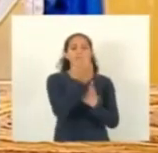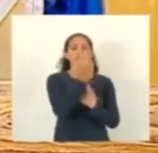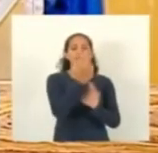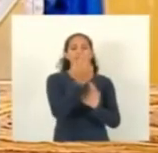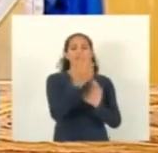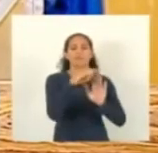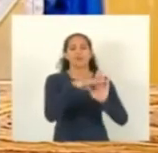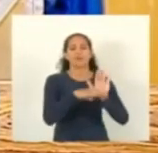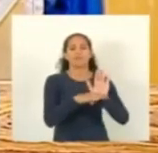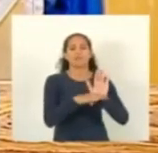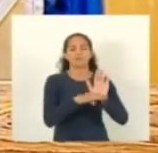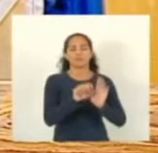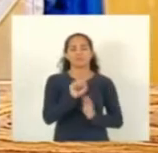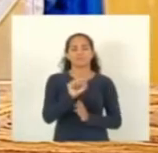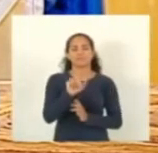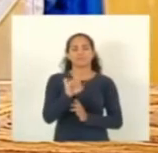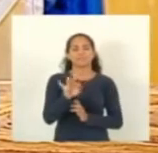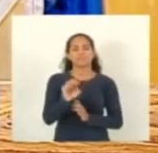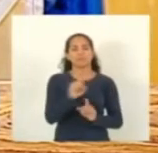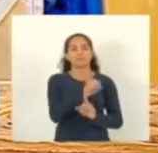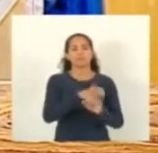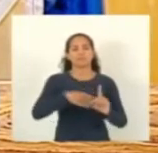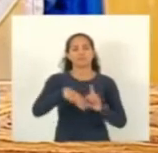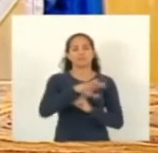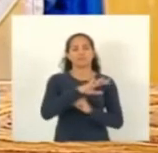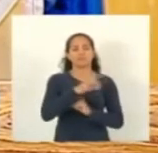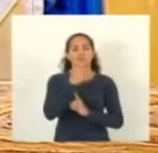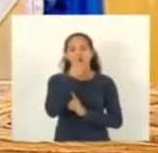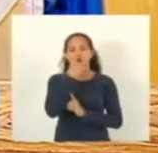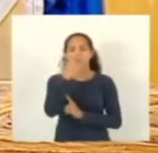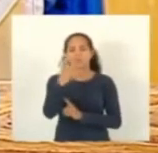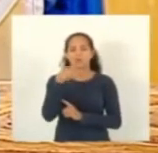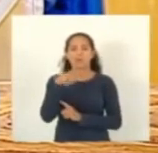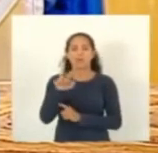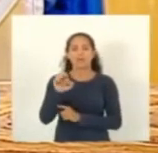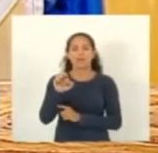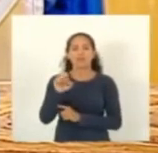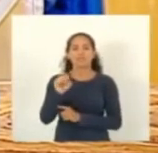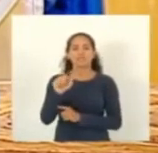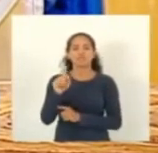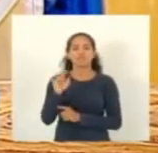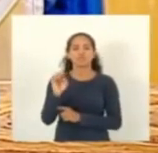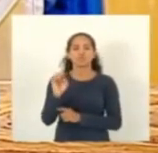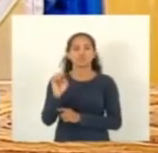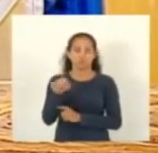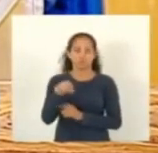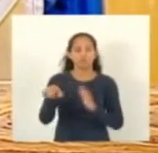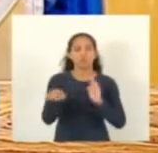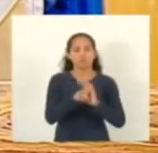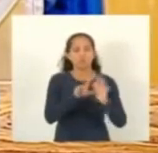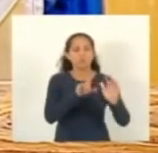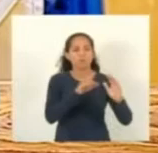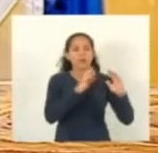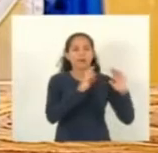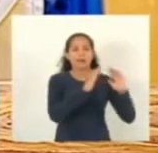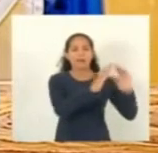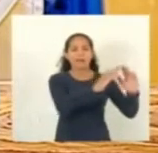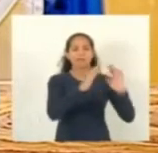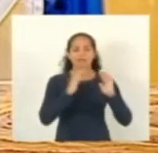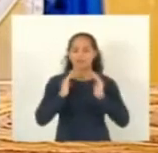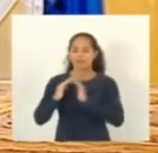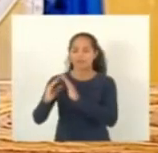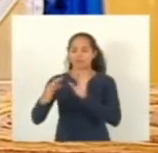Social, Esgoto Legal, como forma de fomentar e efetivar a ligação de esgotos dos imóveis particulares